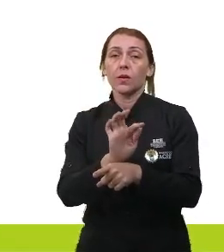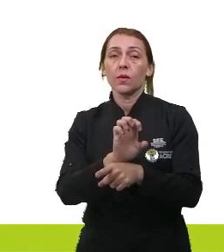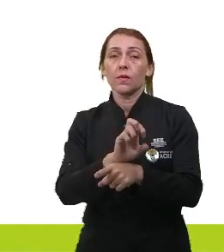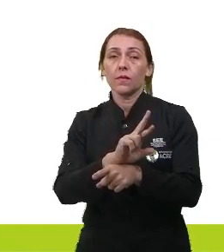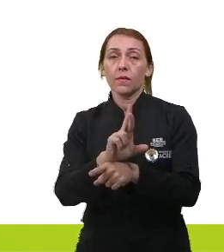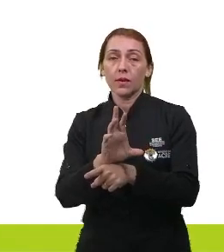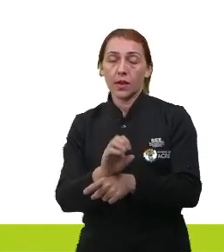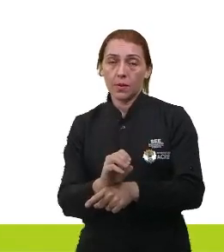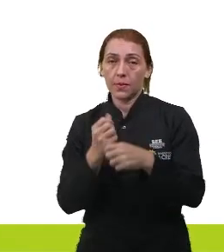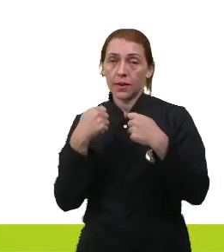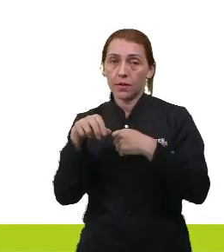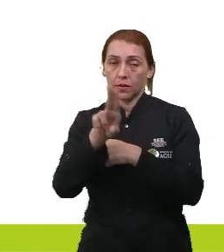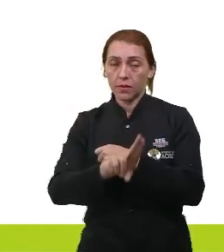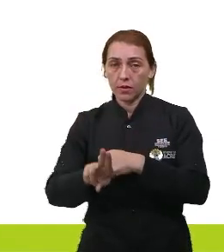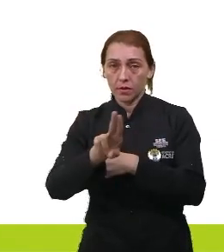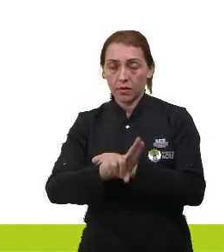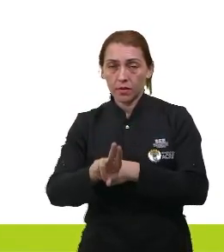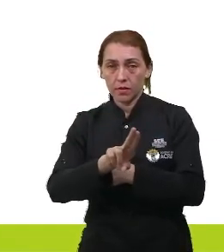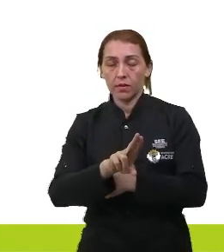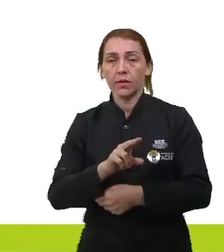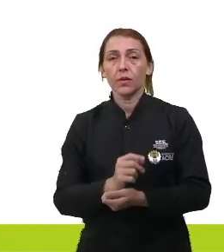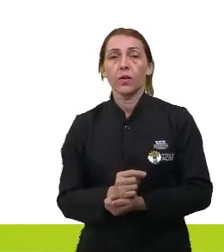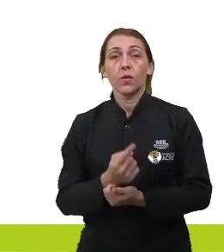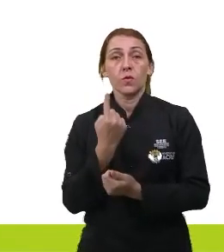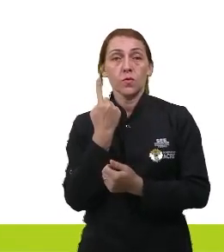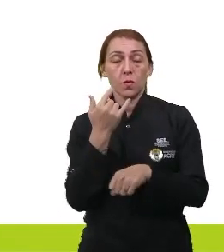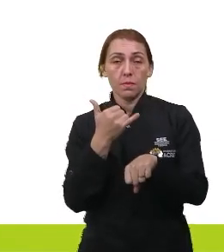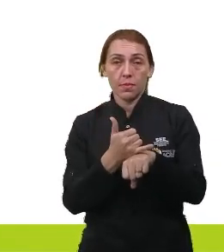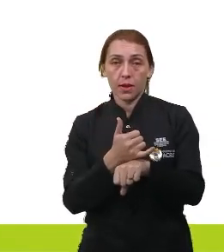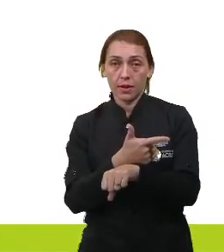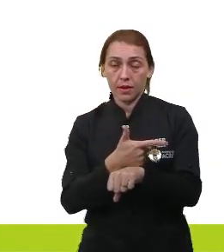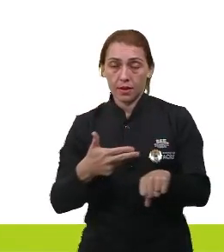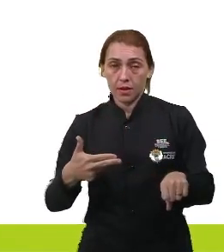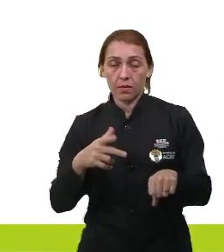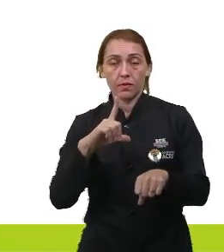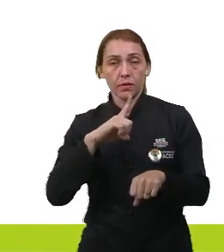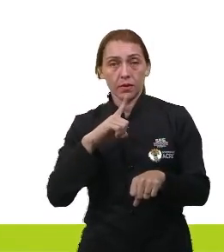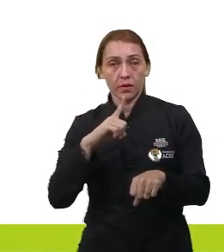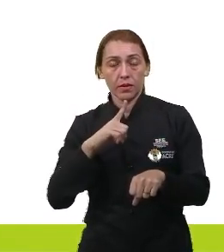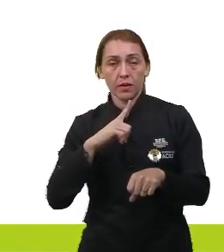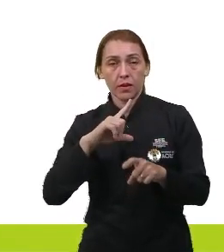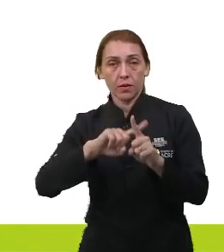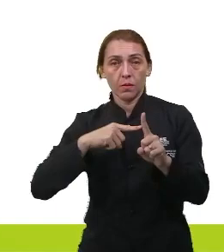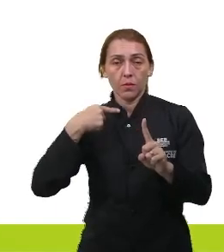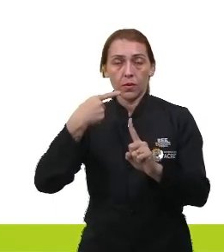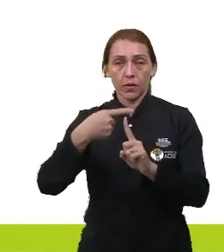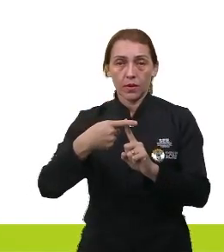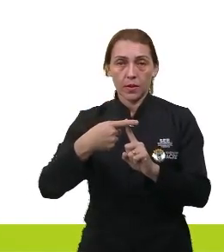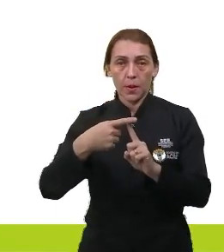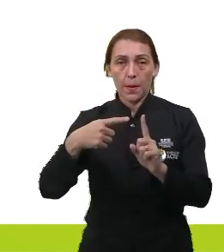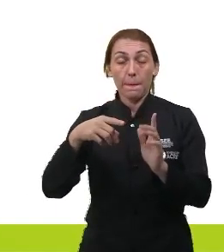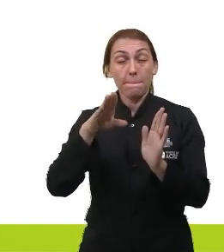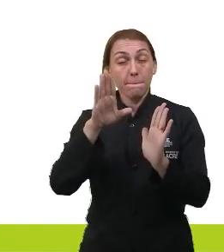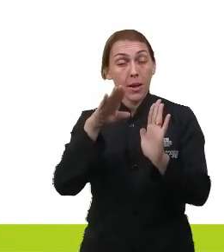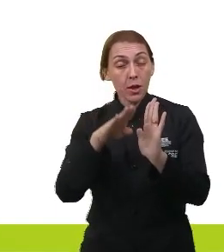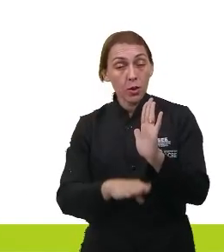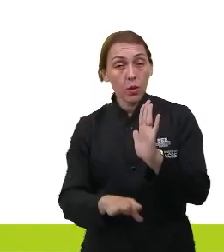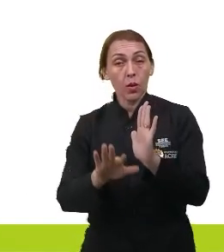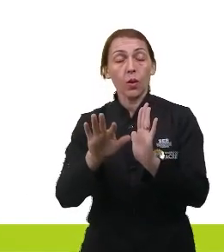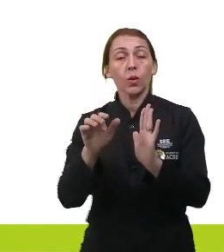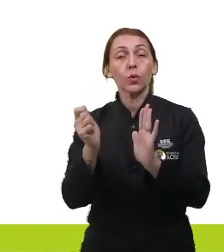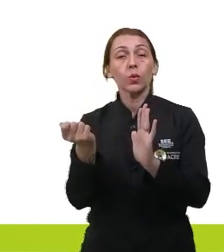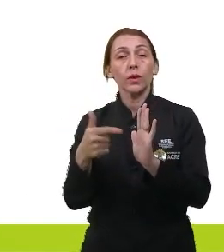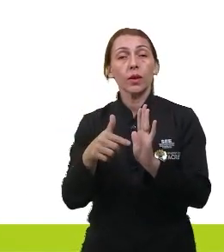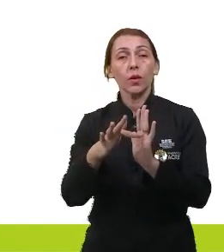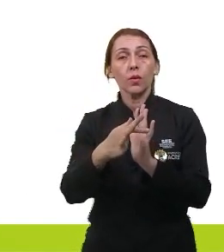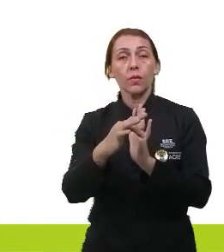eu devo utilizar um metal que tenha o potencial menor que o ferro